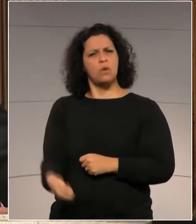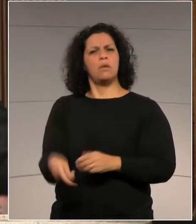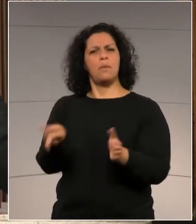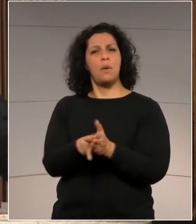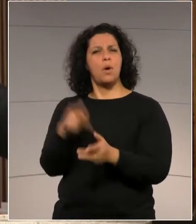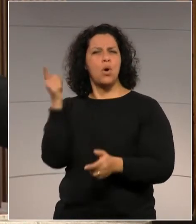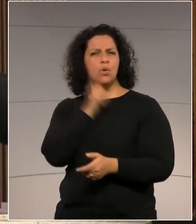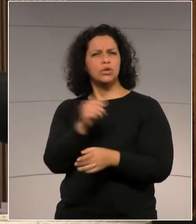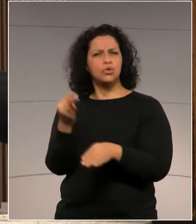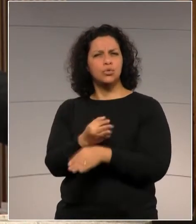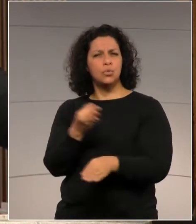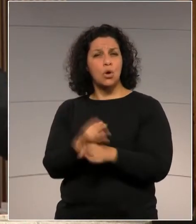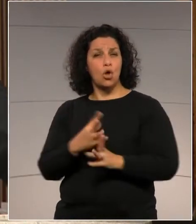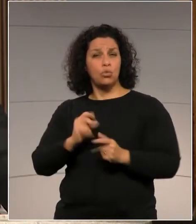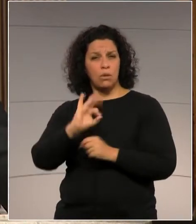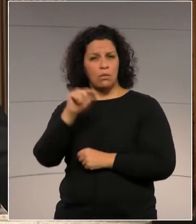jogo,